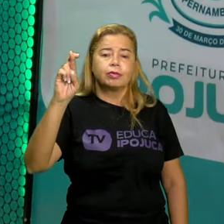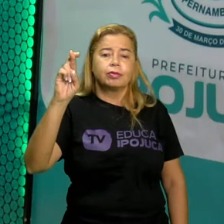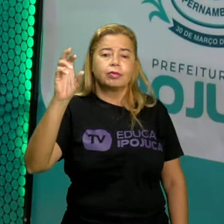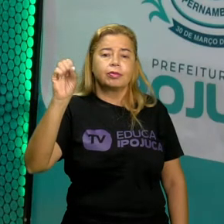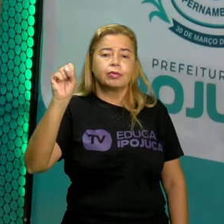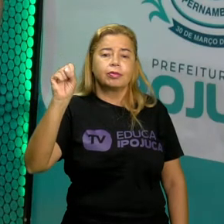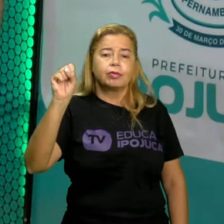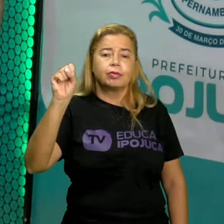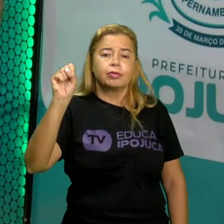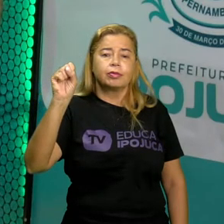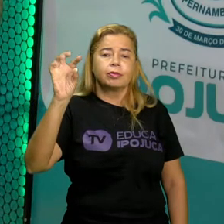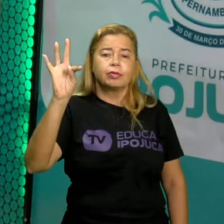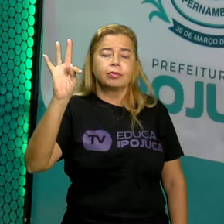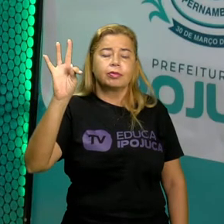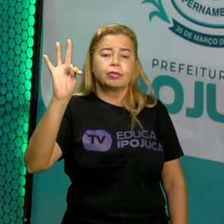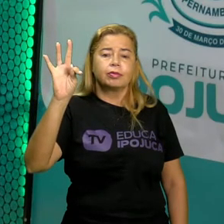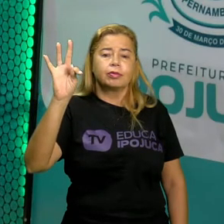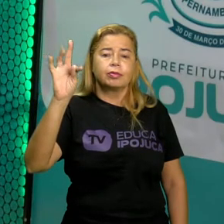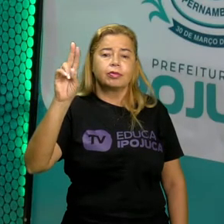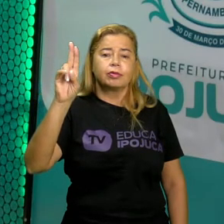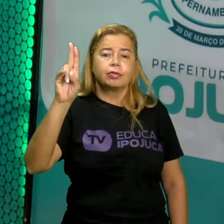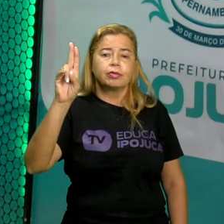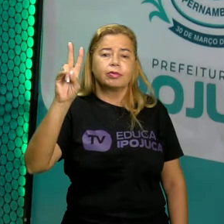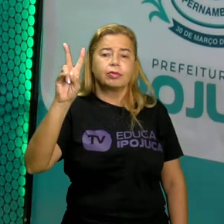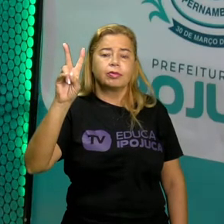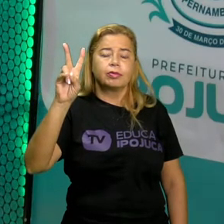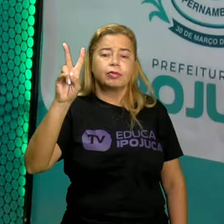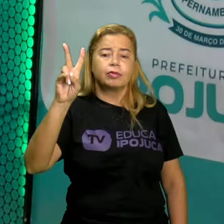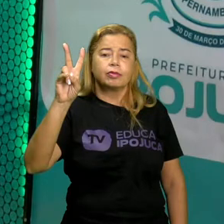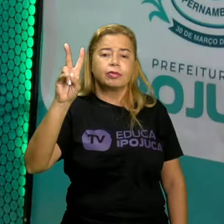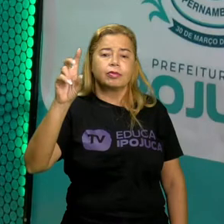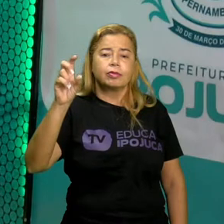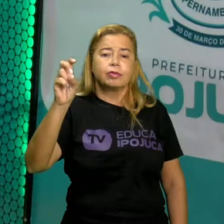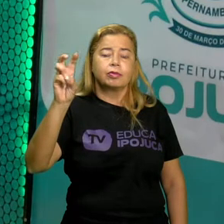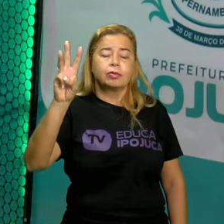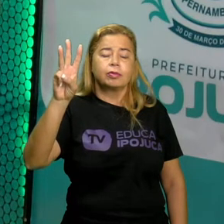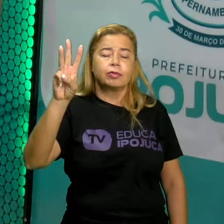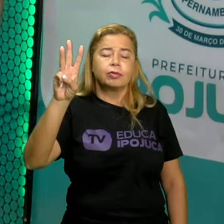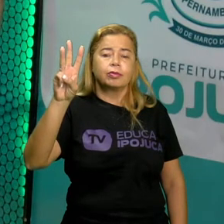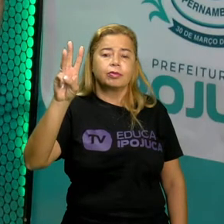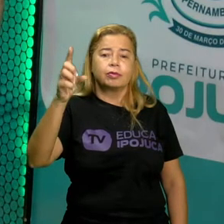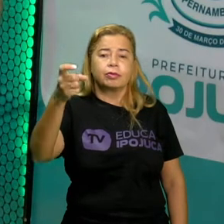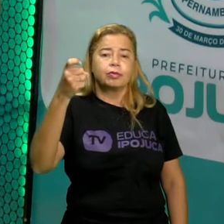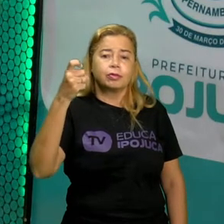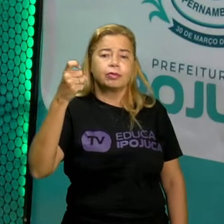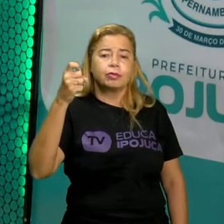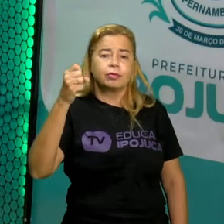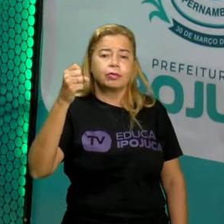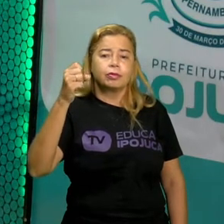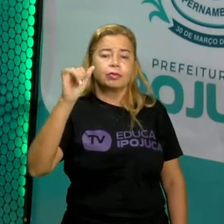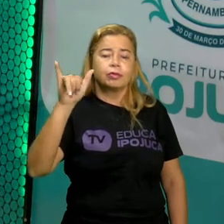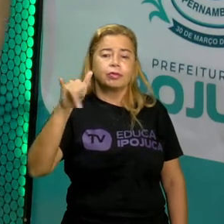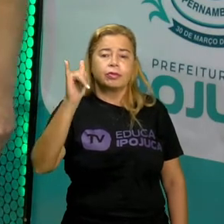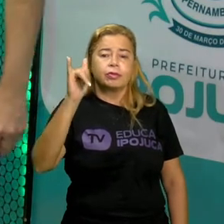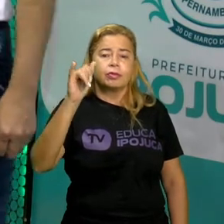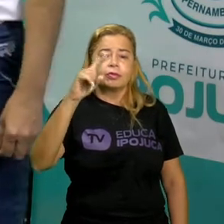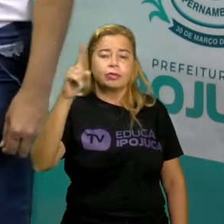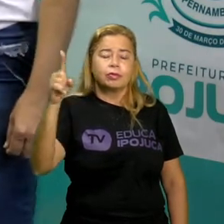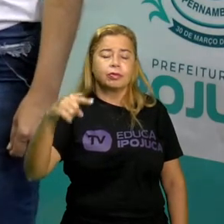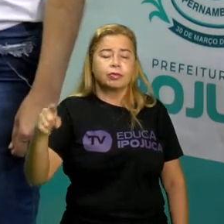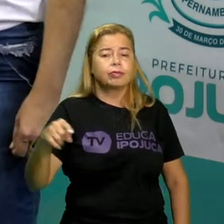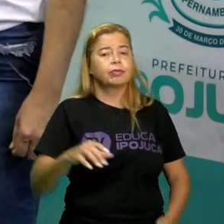S T U V W X Y